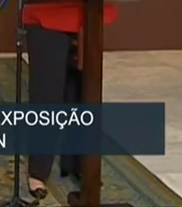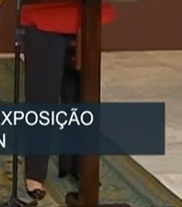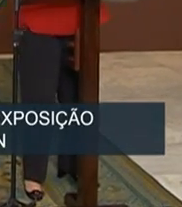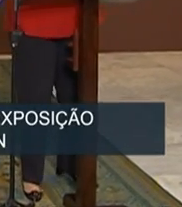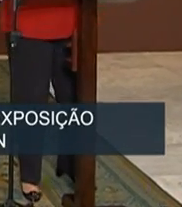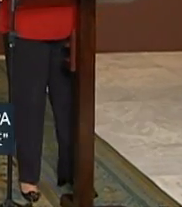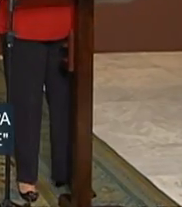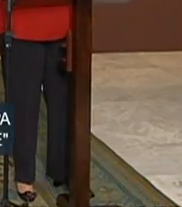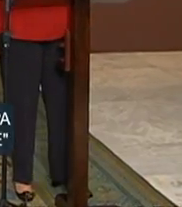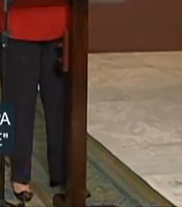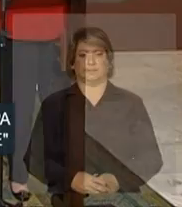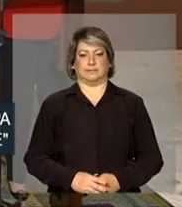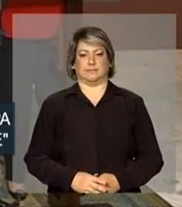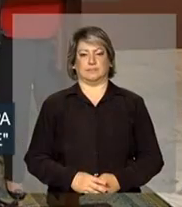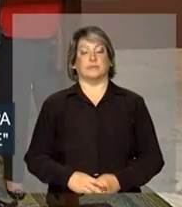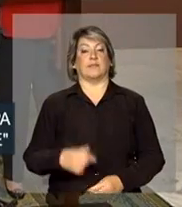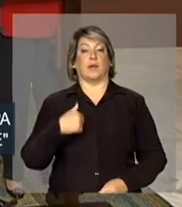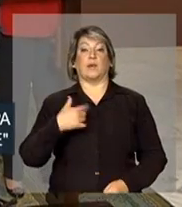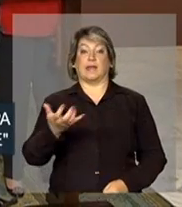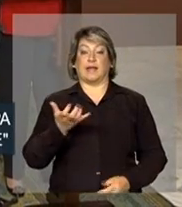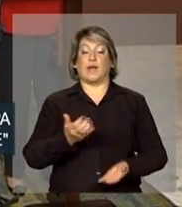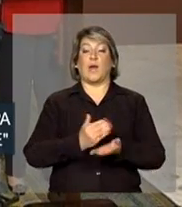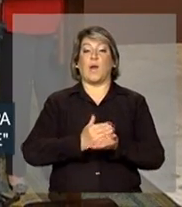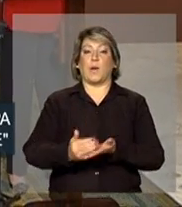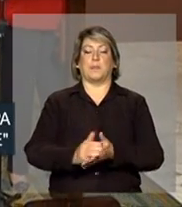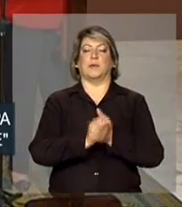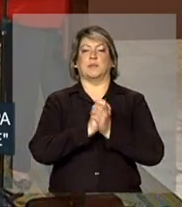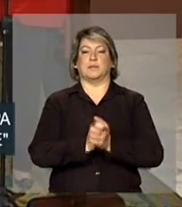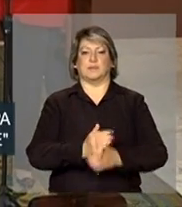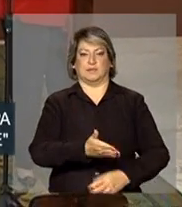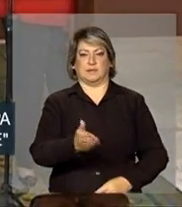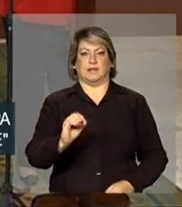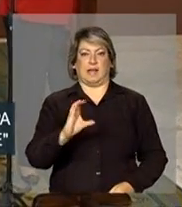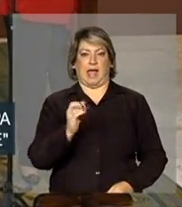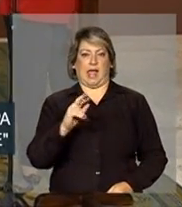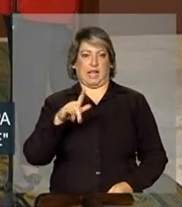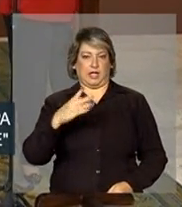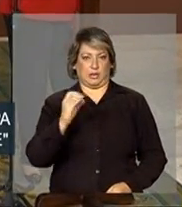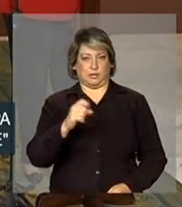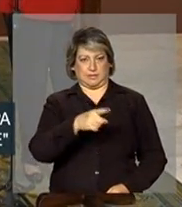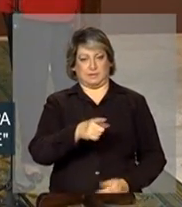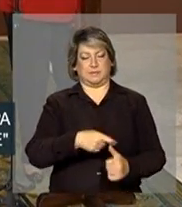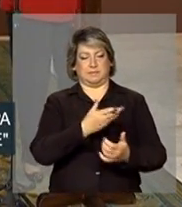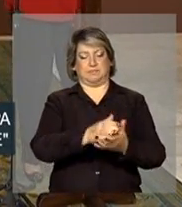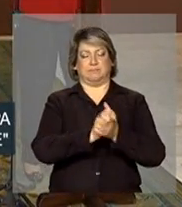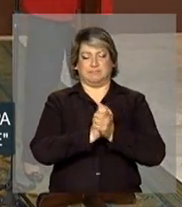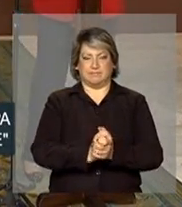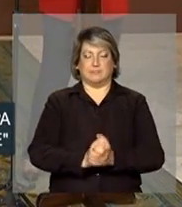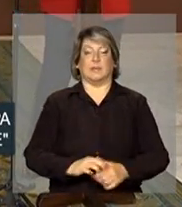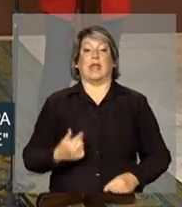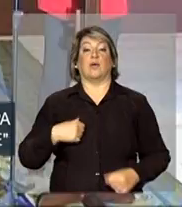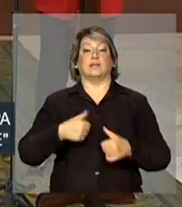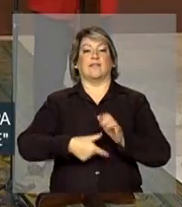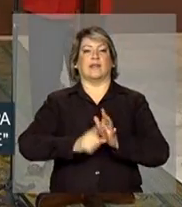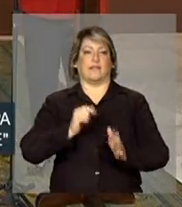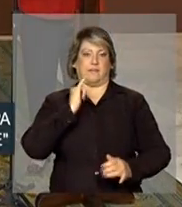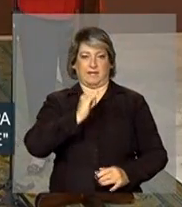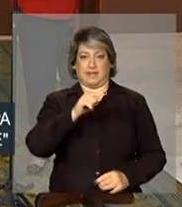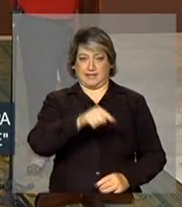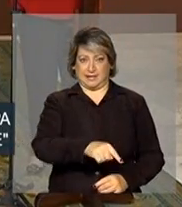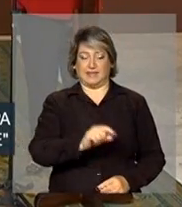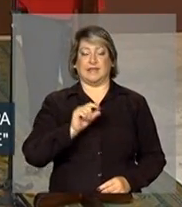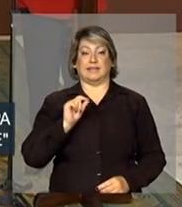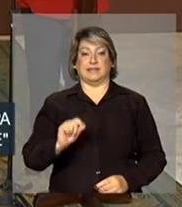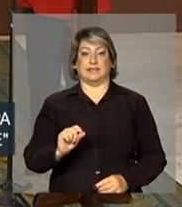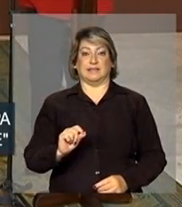Eu queria começar cumprimentando o Carlinhos Brau. E eu estava dizendo para ele que